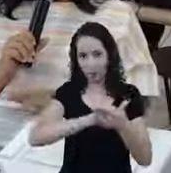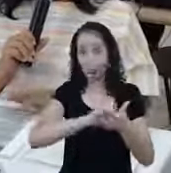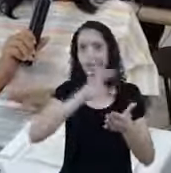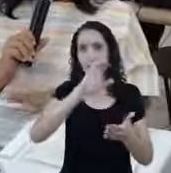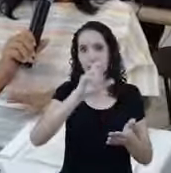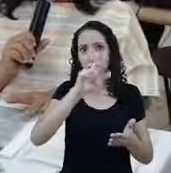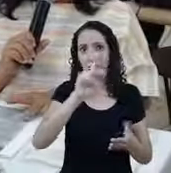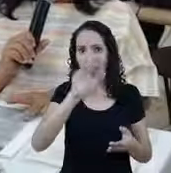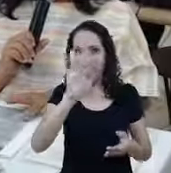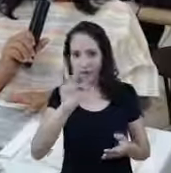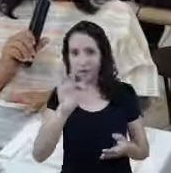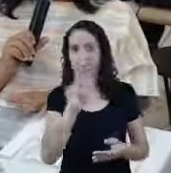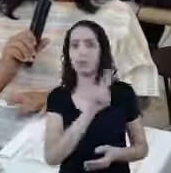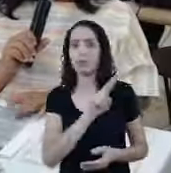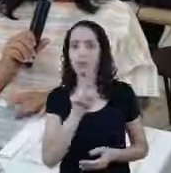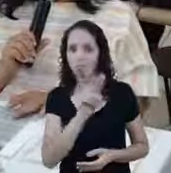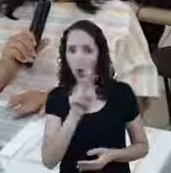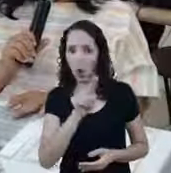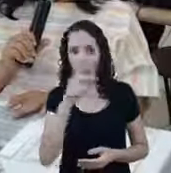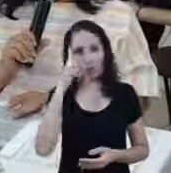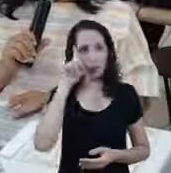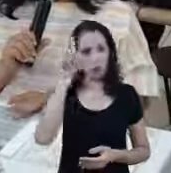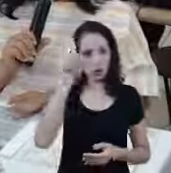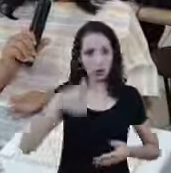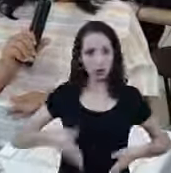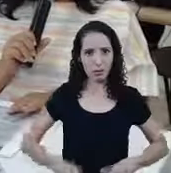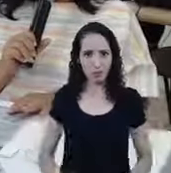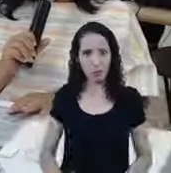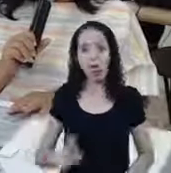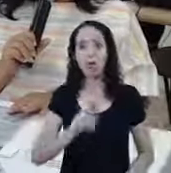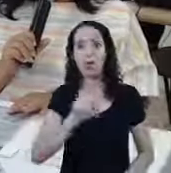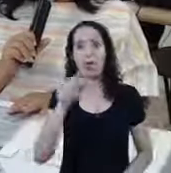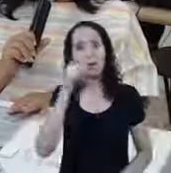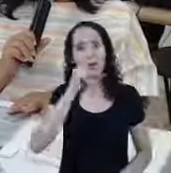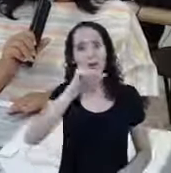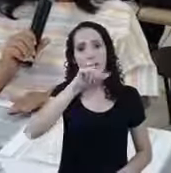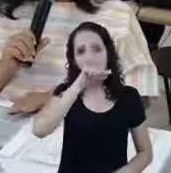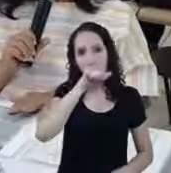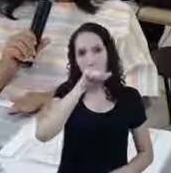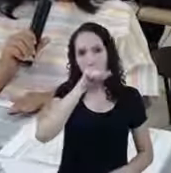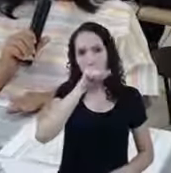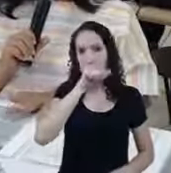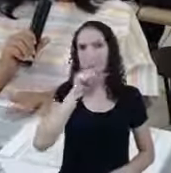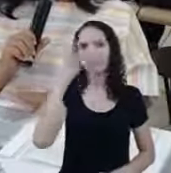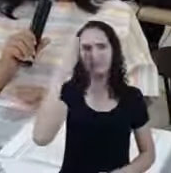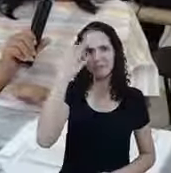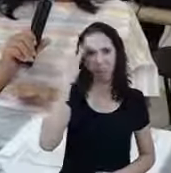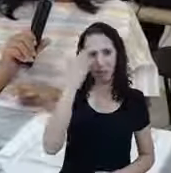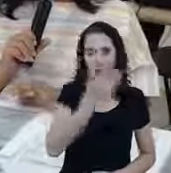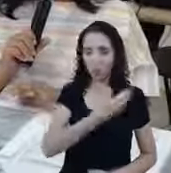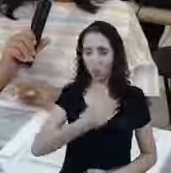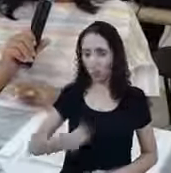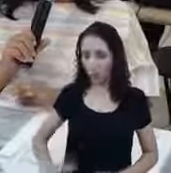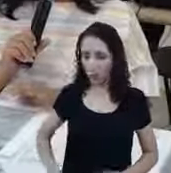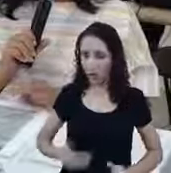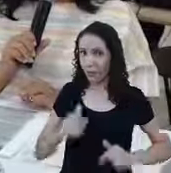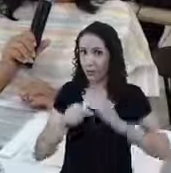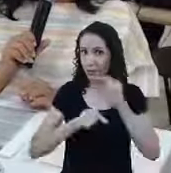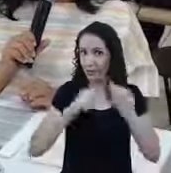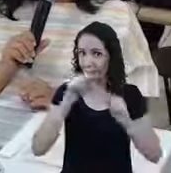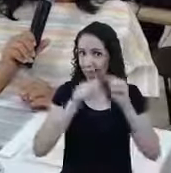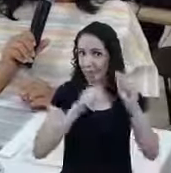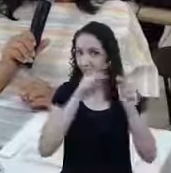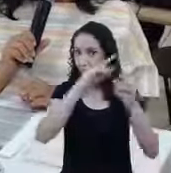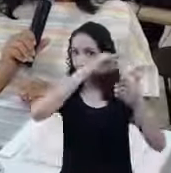Nome, CPF, data do nascimento Nome da mãe Veja, o governo vai trabalhar com esses